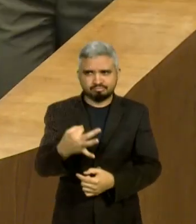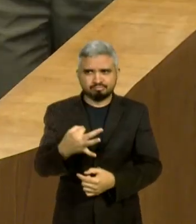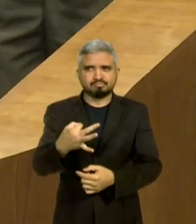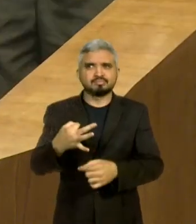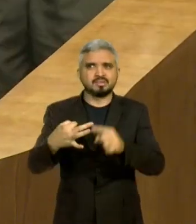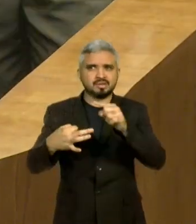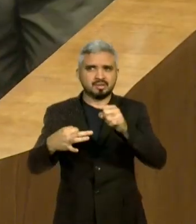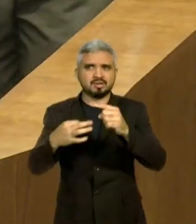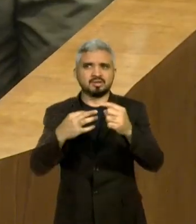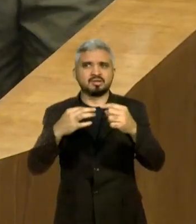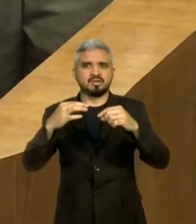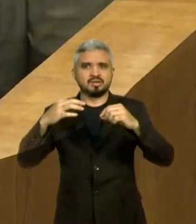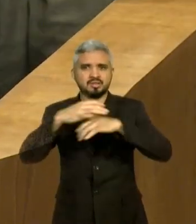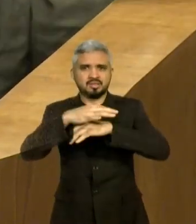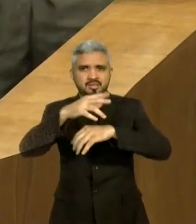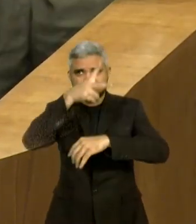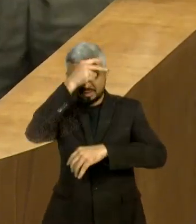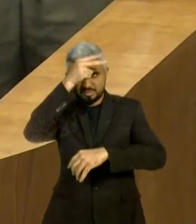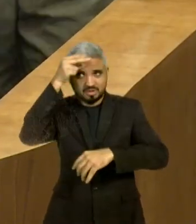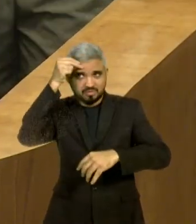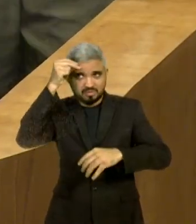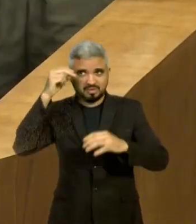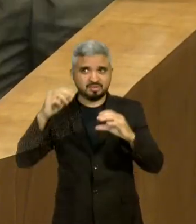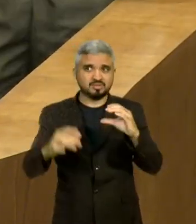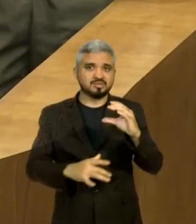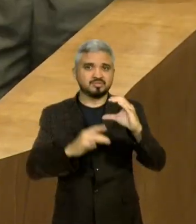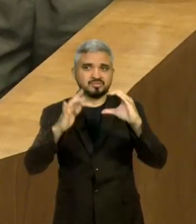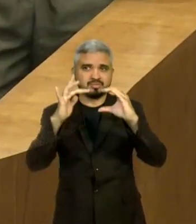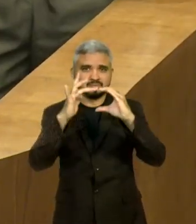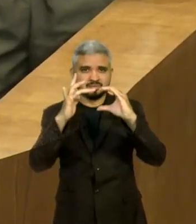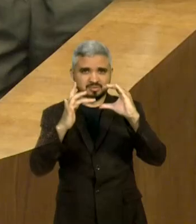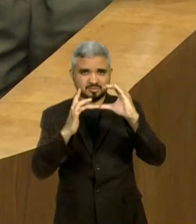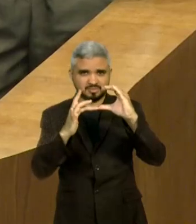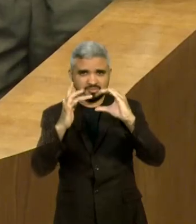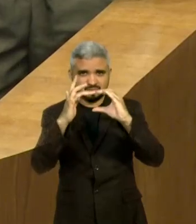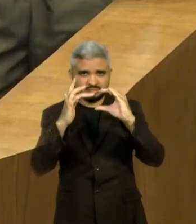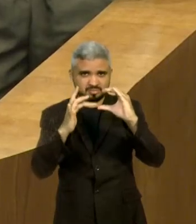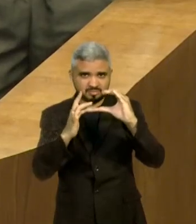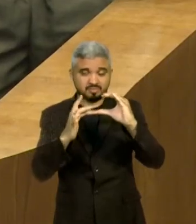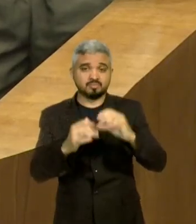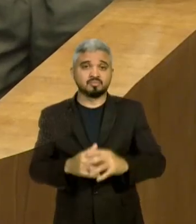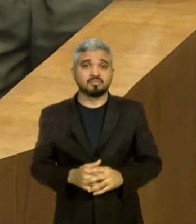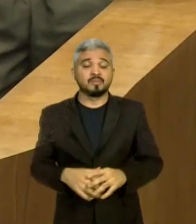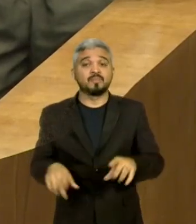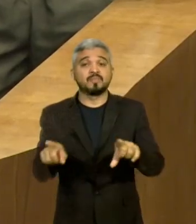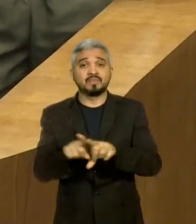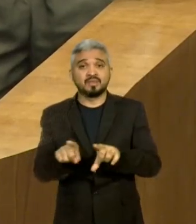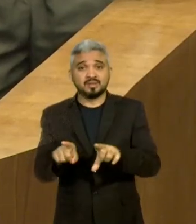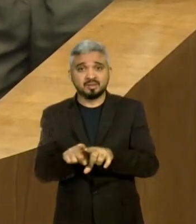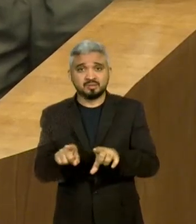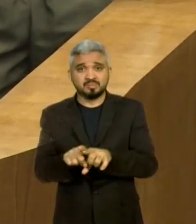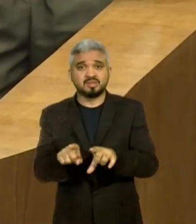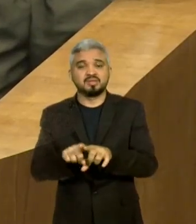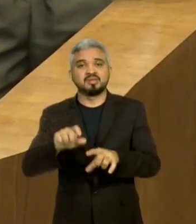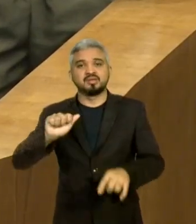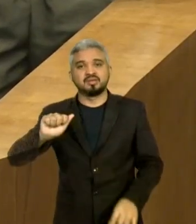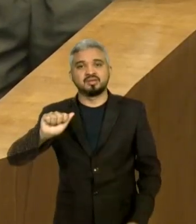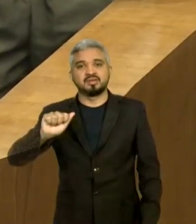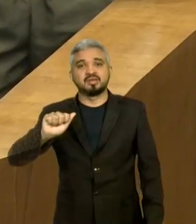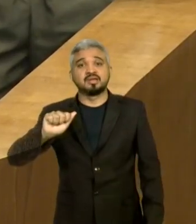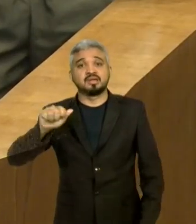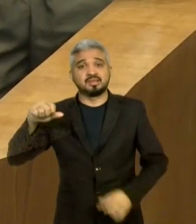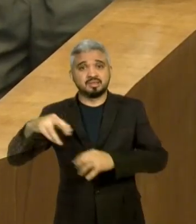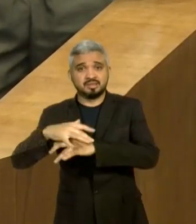frente da Prefeitura de Olho d'Água das Cunhãs. Em Alto Alegre do Pindaré, se